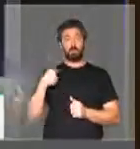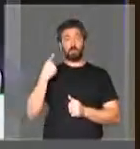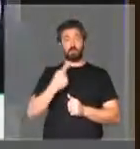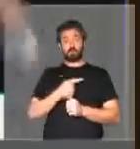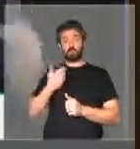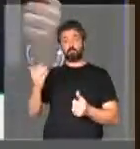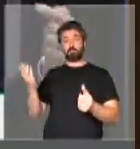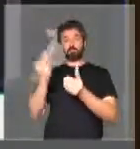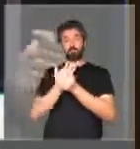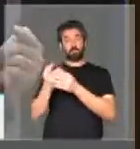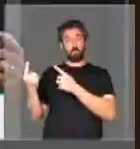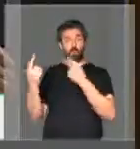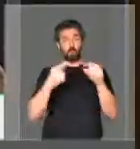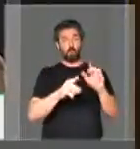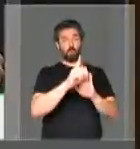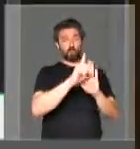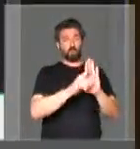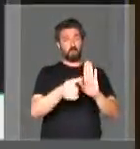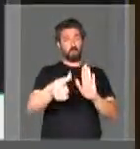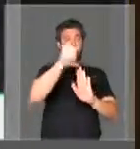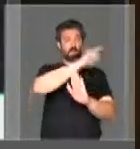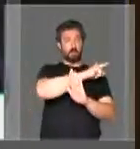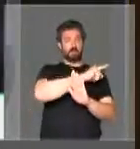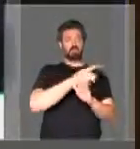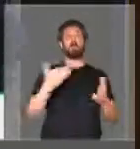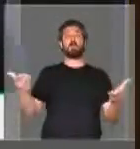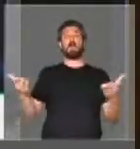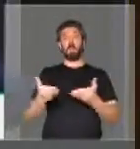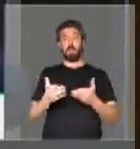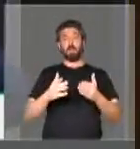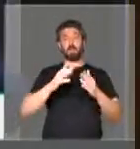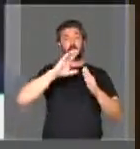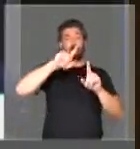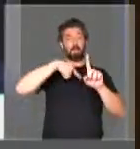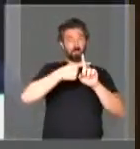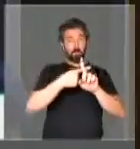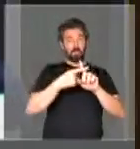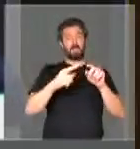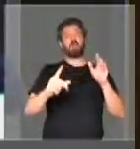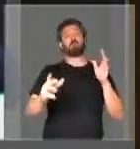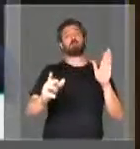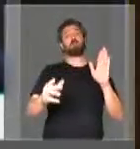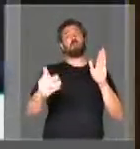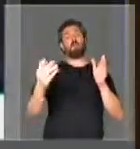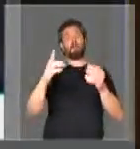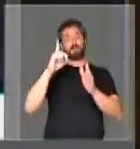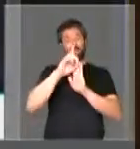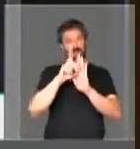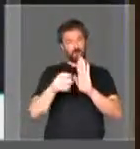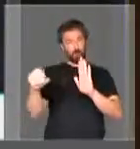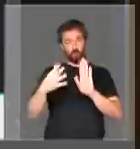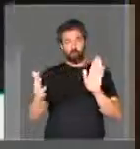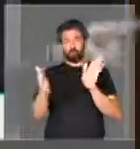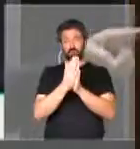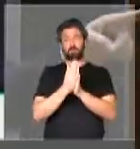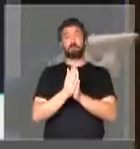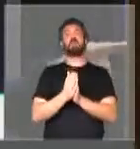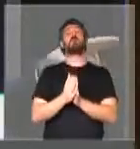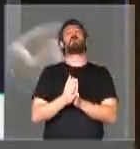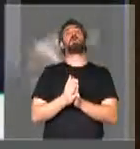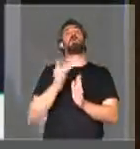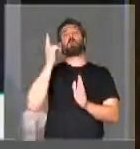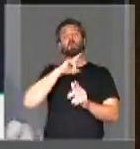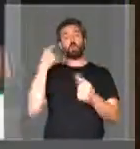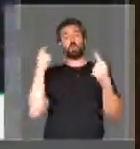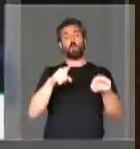tínhamos ajuizado contra o decreto anterior e estamos aditando essa ADI para contemplar o novo